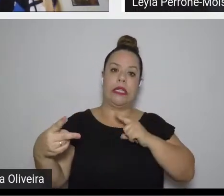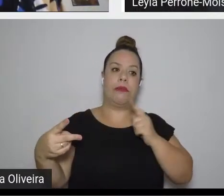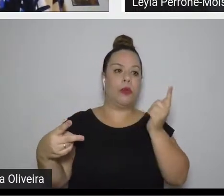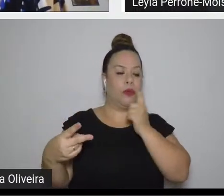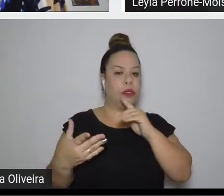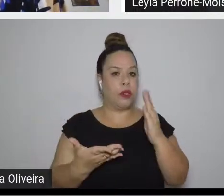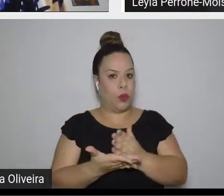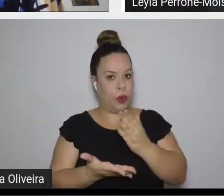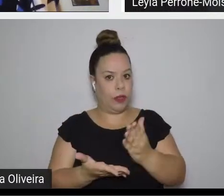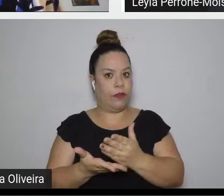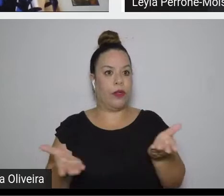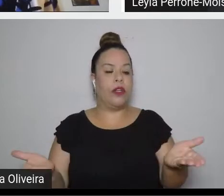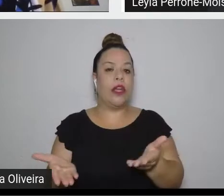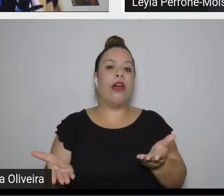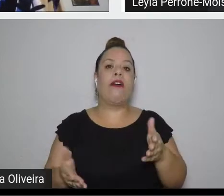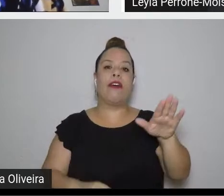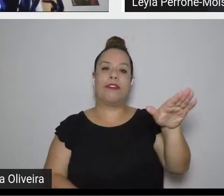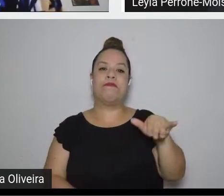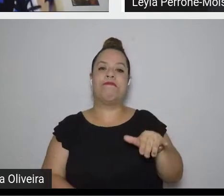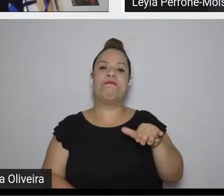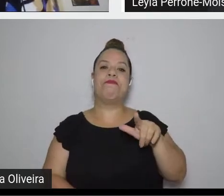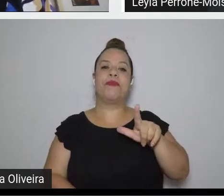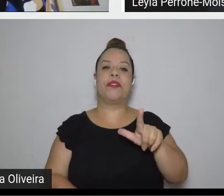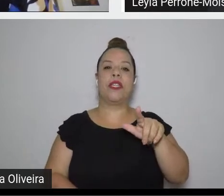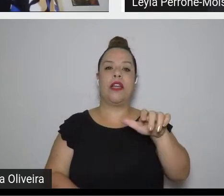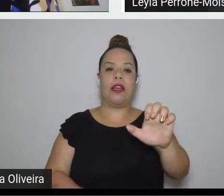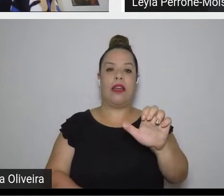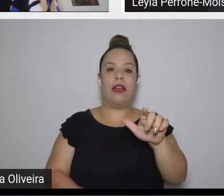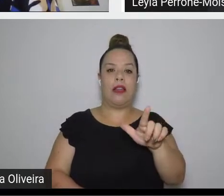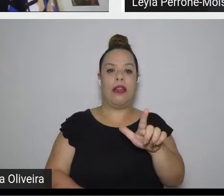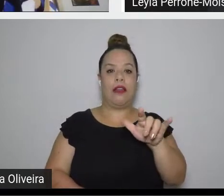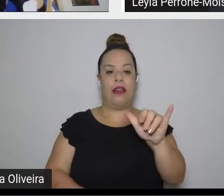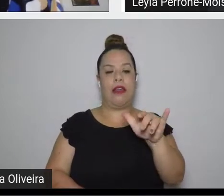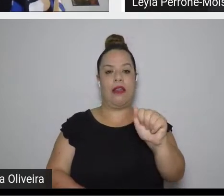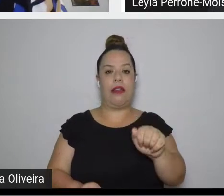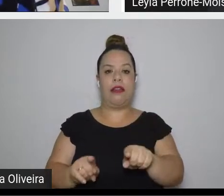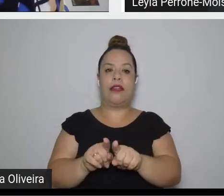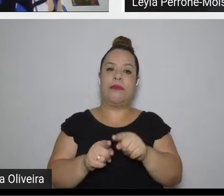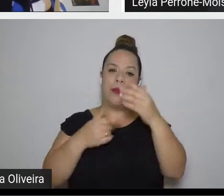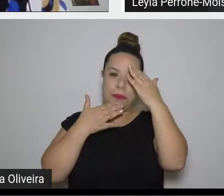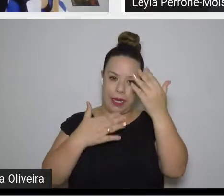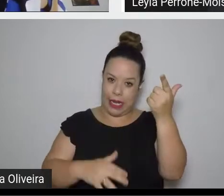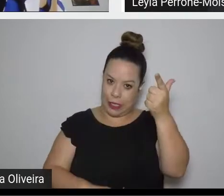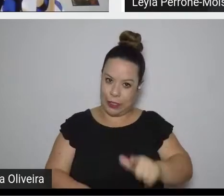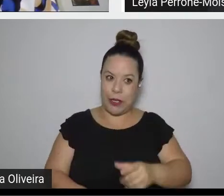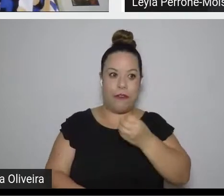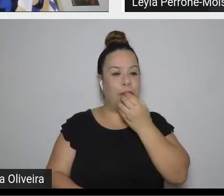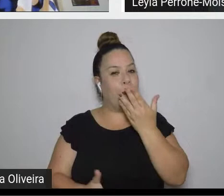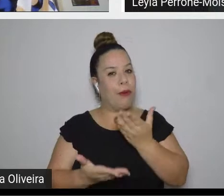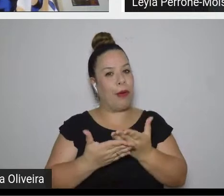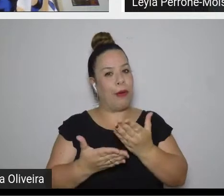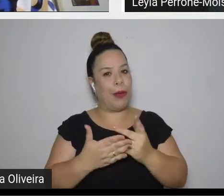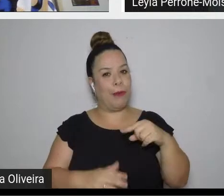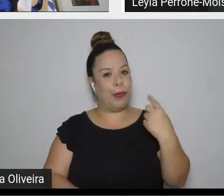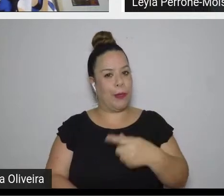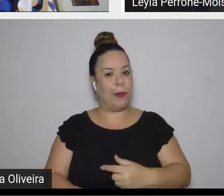agora eu vou passar a palavra para a Leila. Muito obrigada mais uma vez. E boa aula para todos nós.